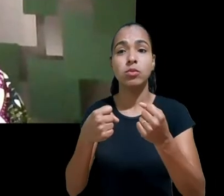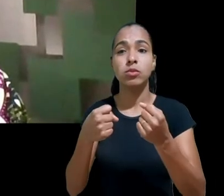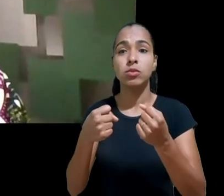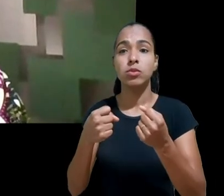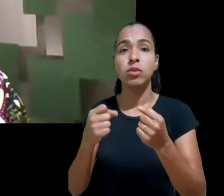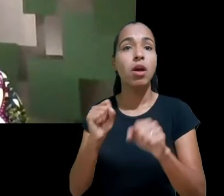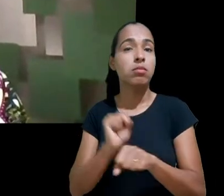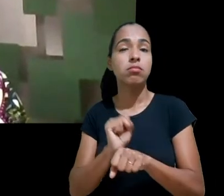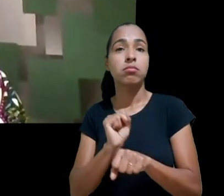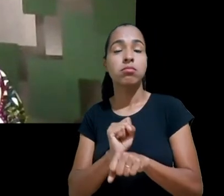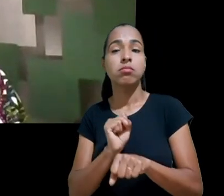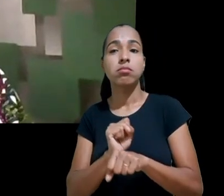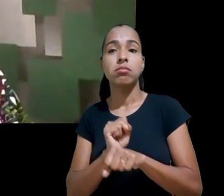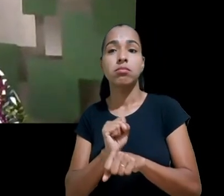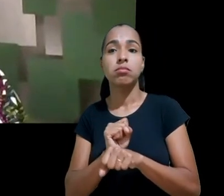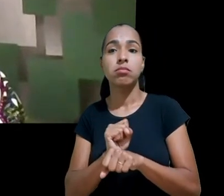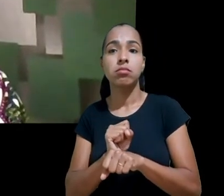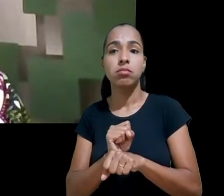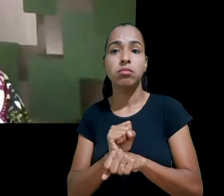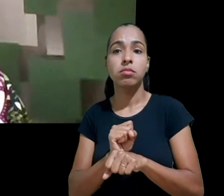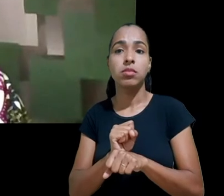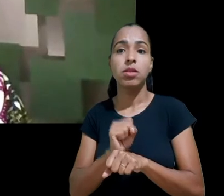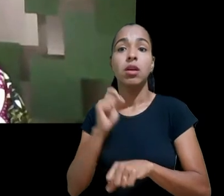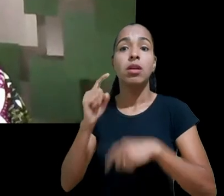voltarmos atrás e consertarmos